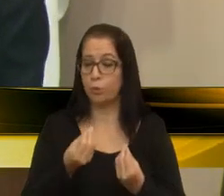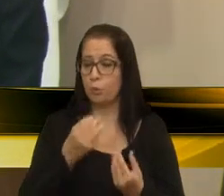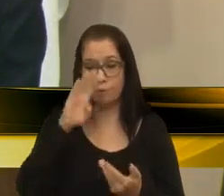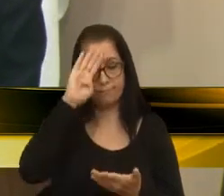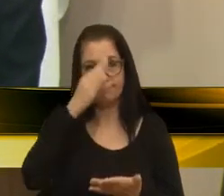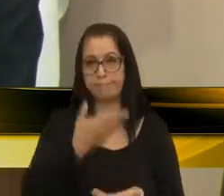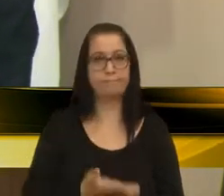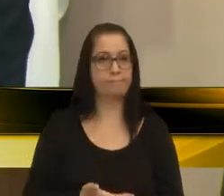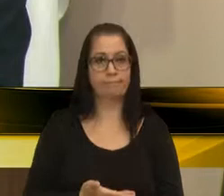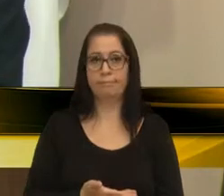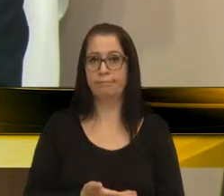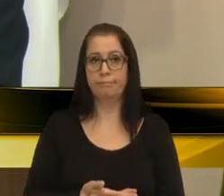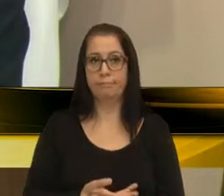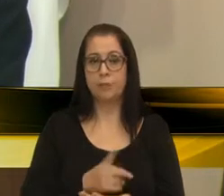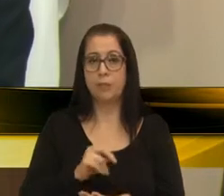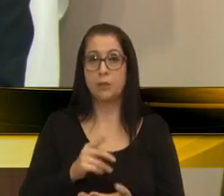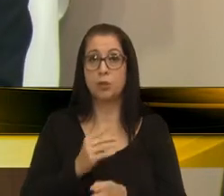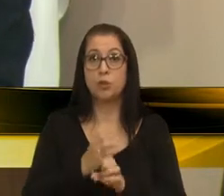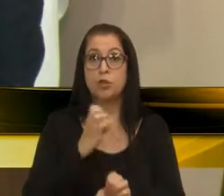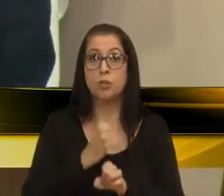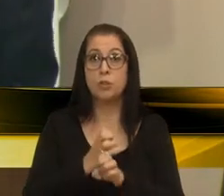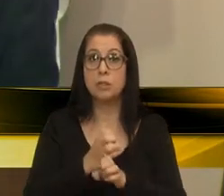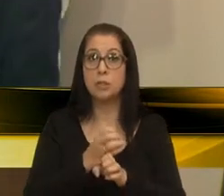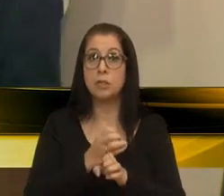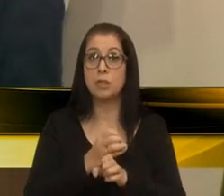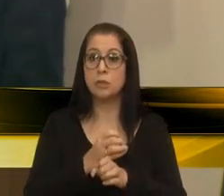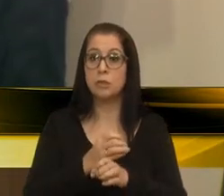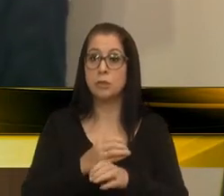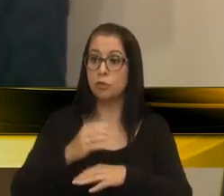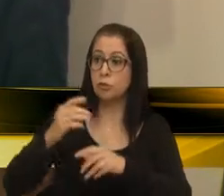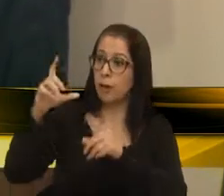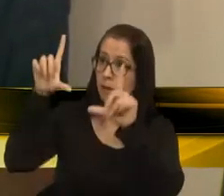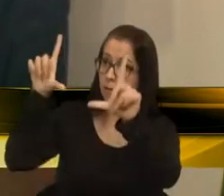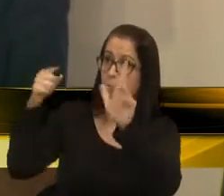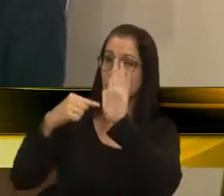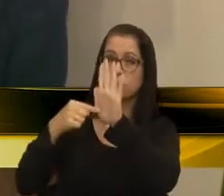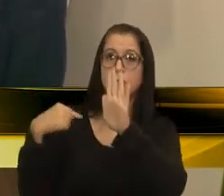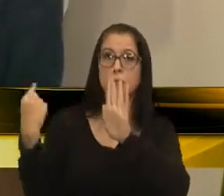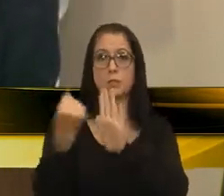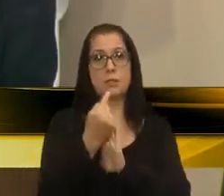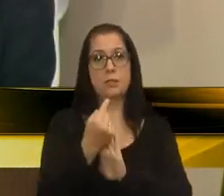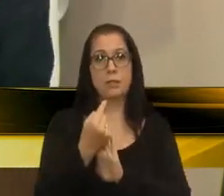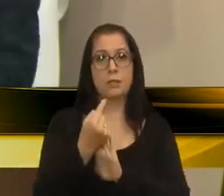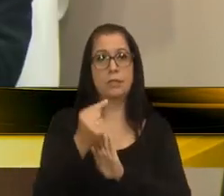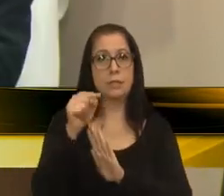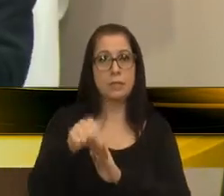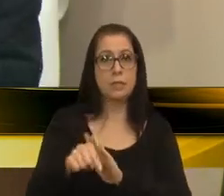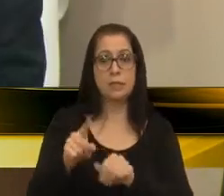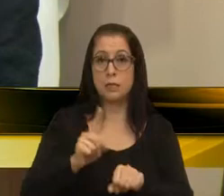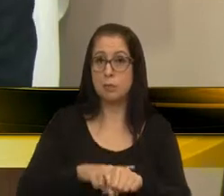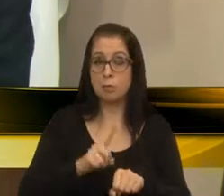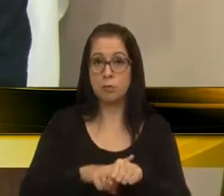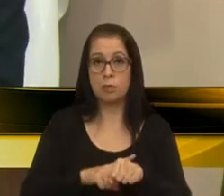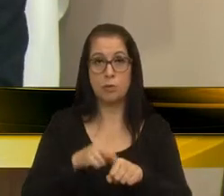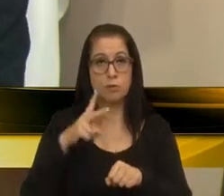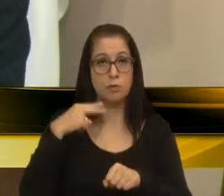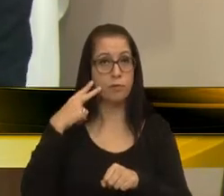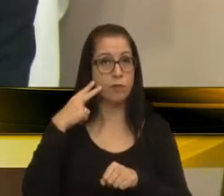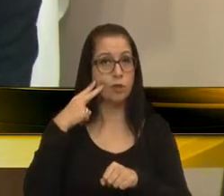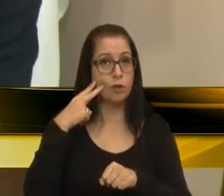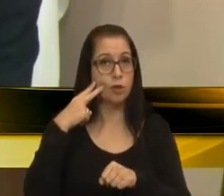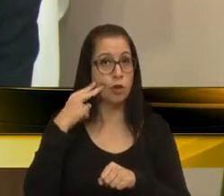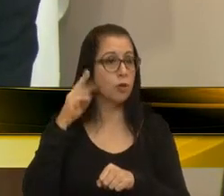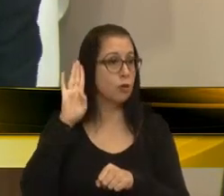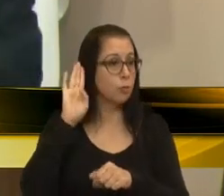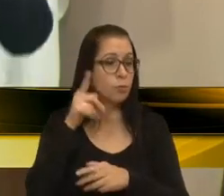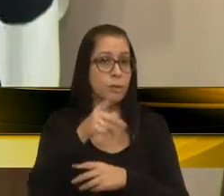e outra, não só engenheiro, essa sinalização, que estão fazendo, esse, que, esse no momento, vereador Tomé, esses,